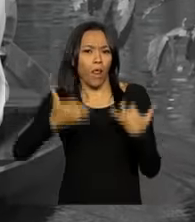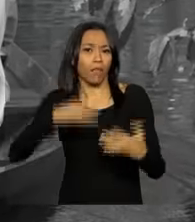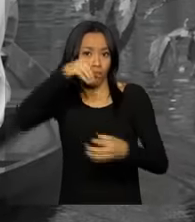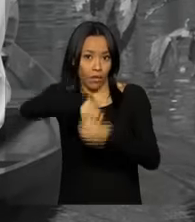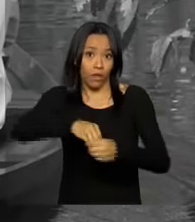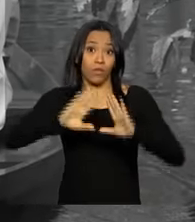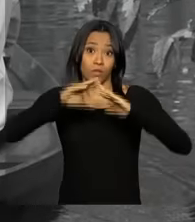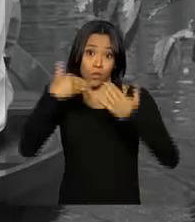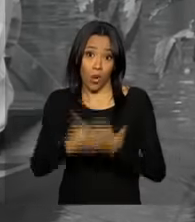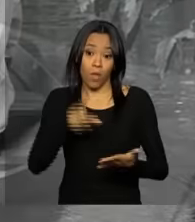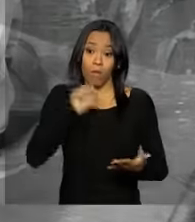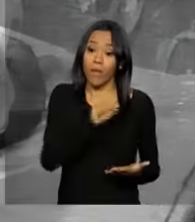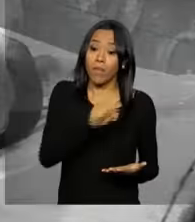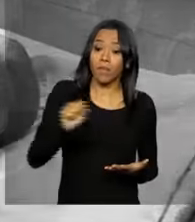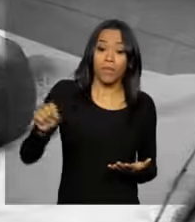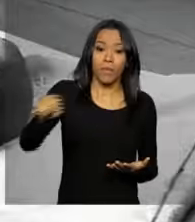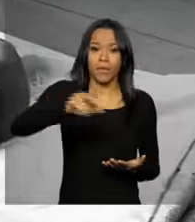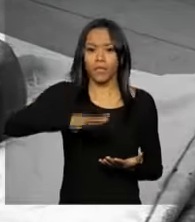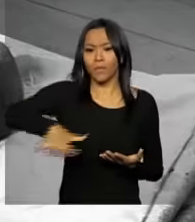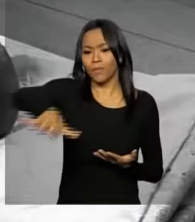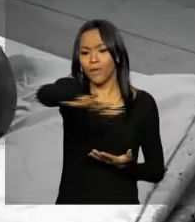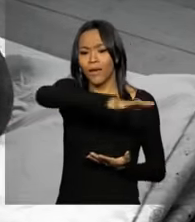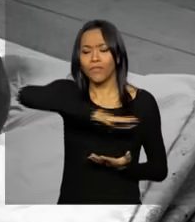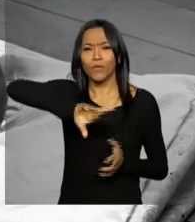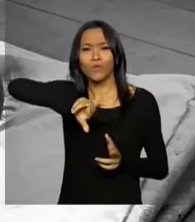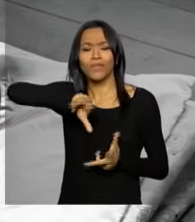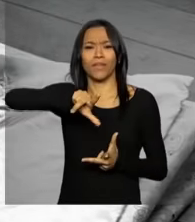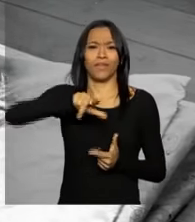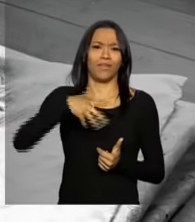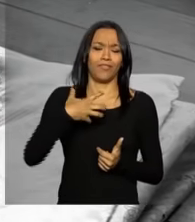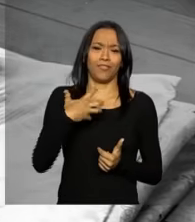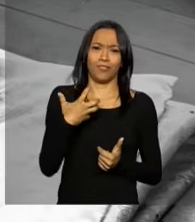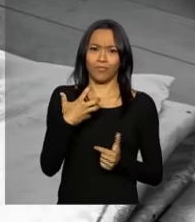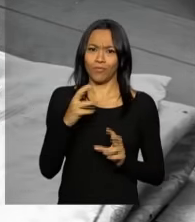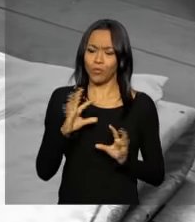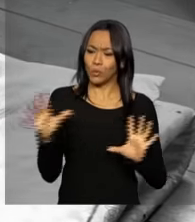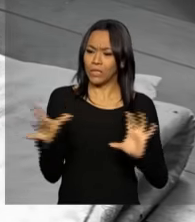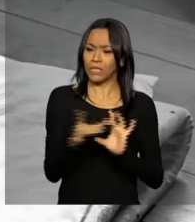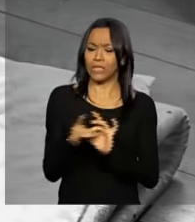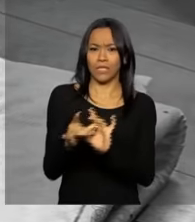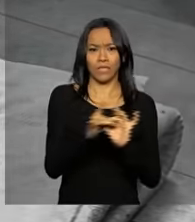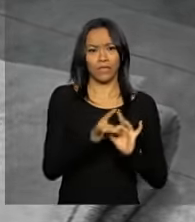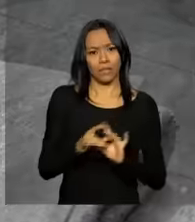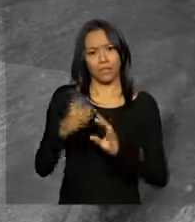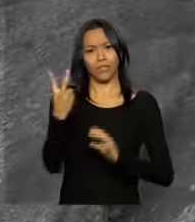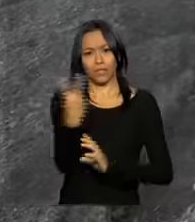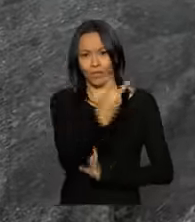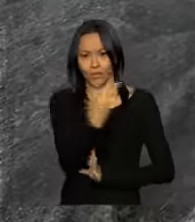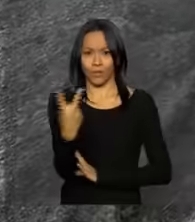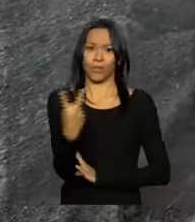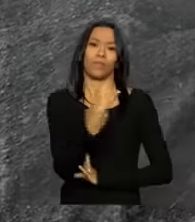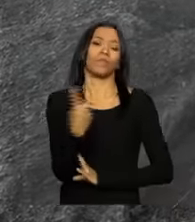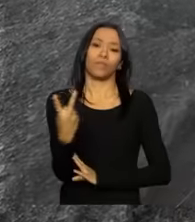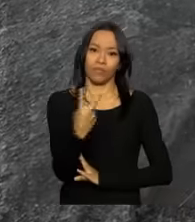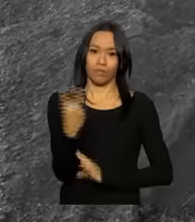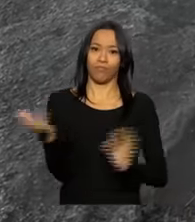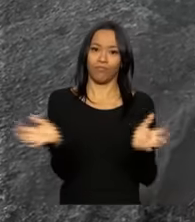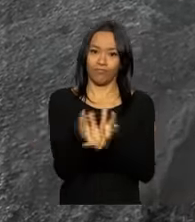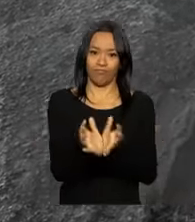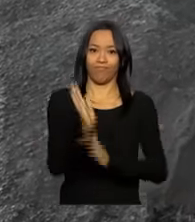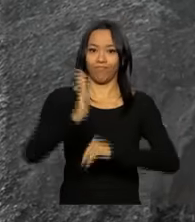comunidade ganhou uma outra força com a união dessas duas lideranças.